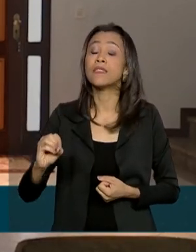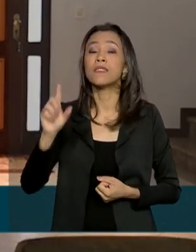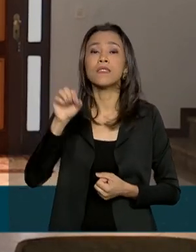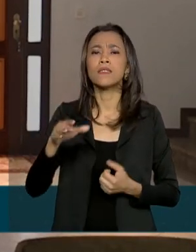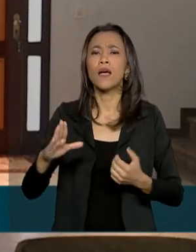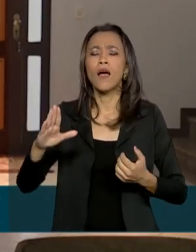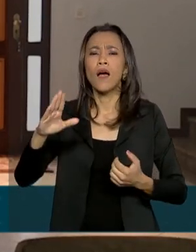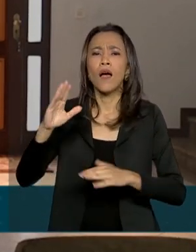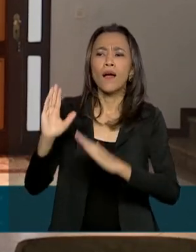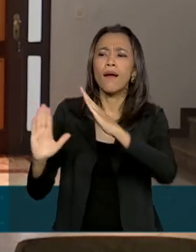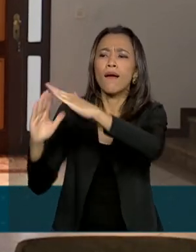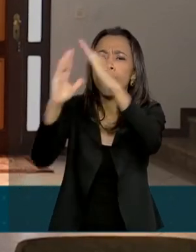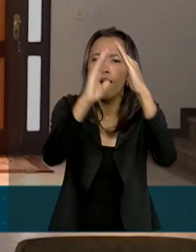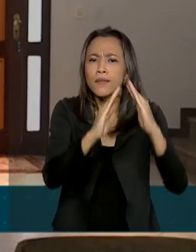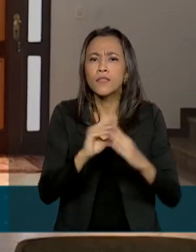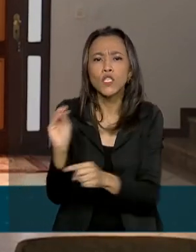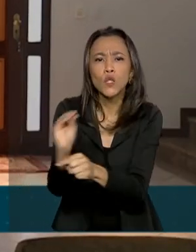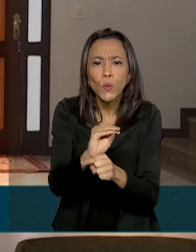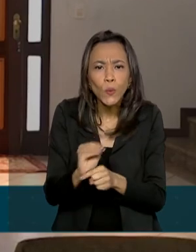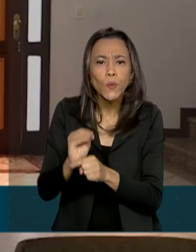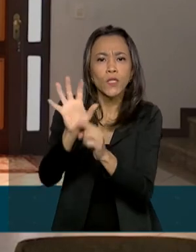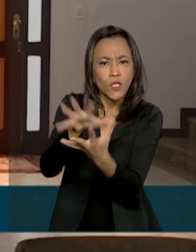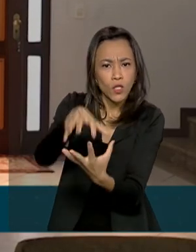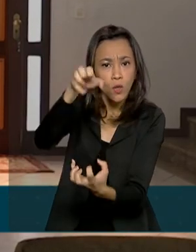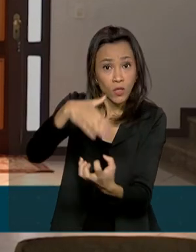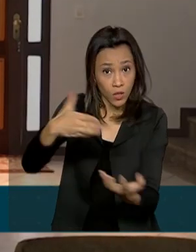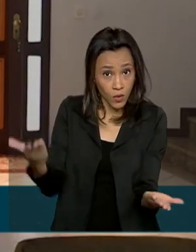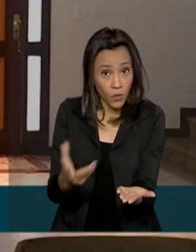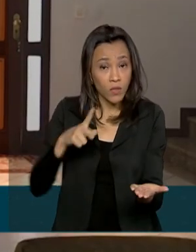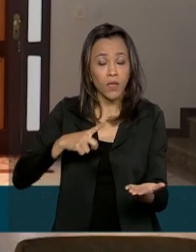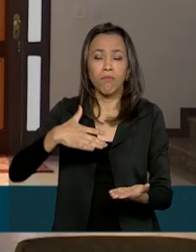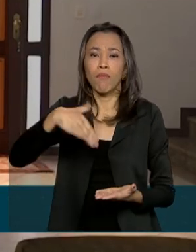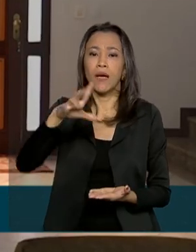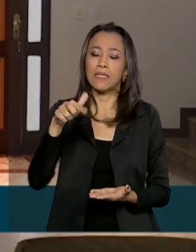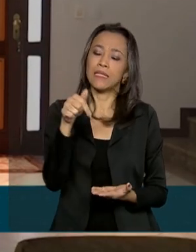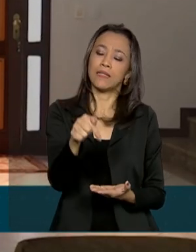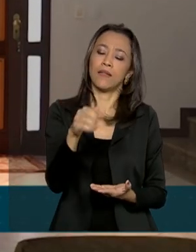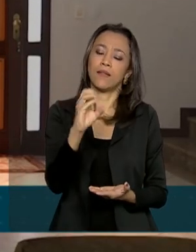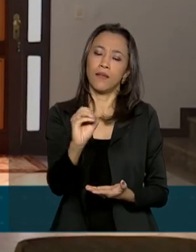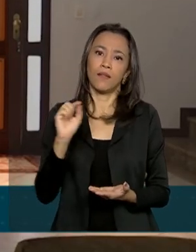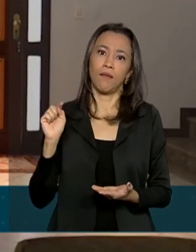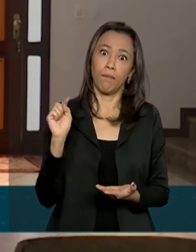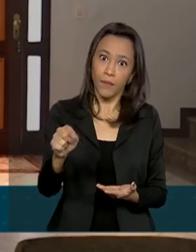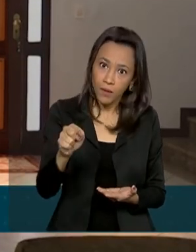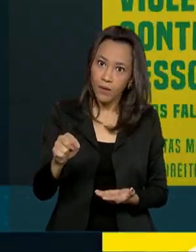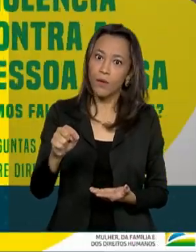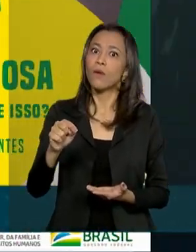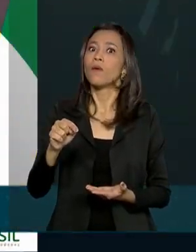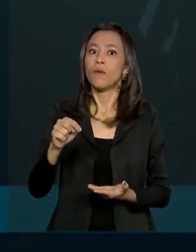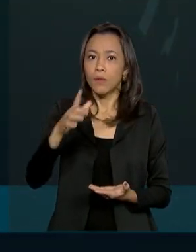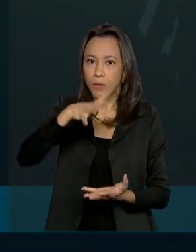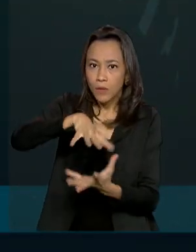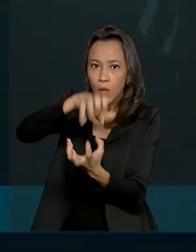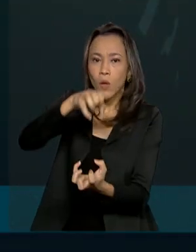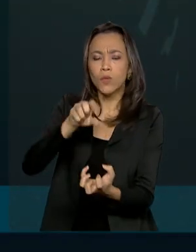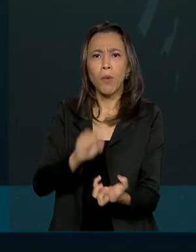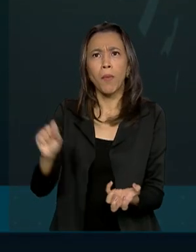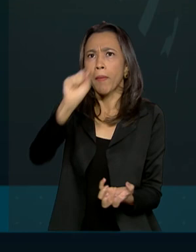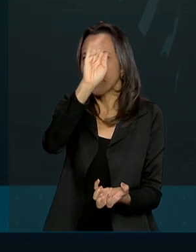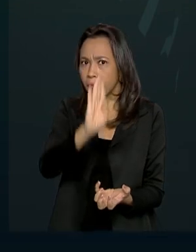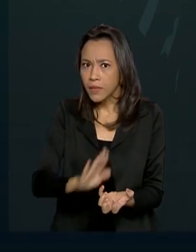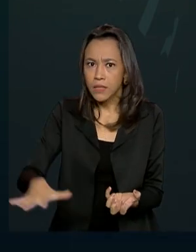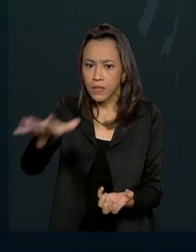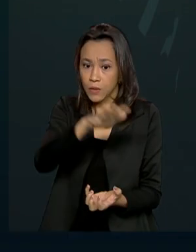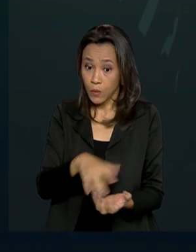longa permanência, que hoje abrigam mais de 70 mil idosos em todo o país. O governo lançou